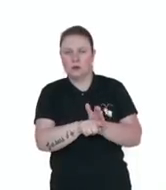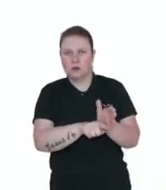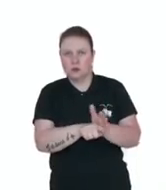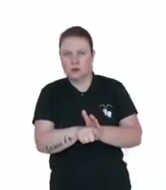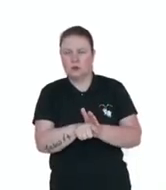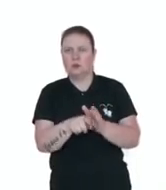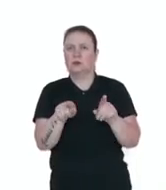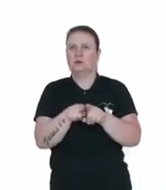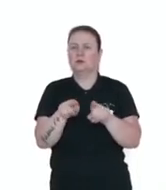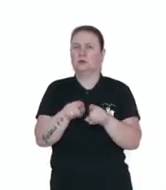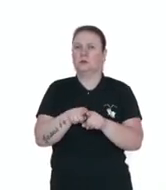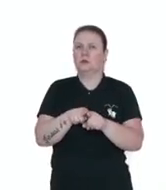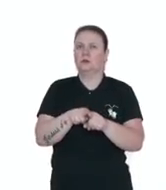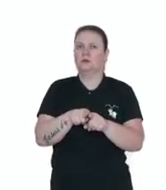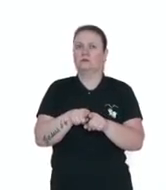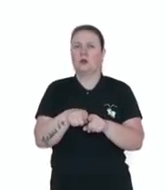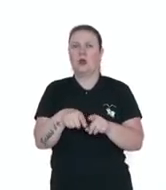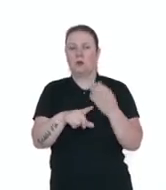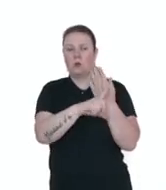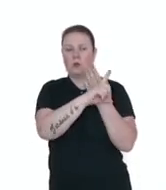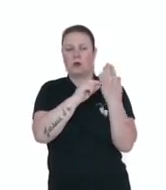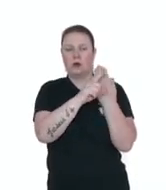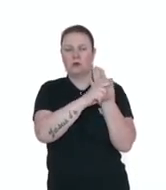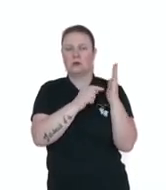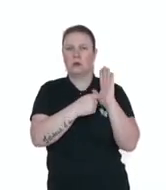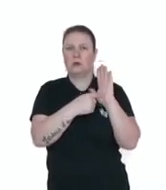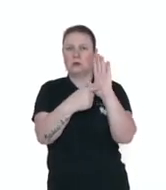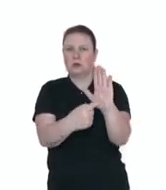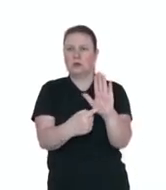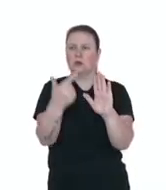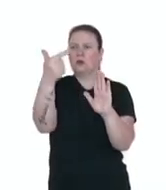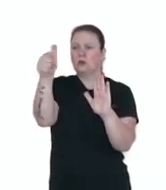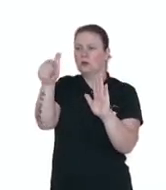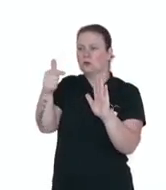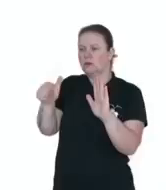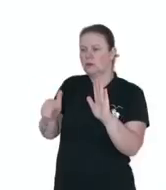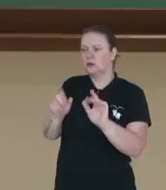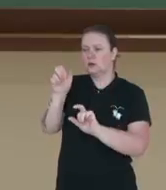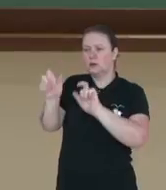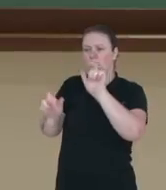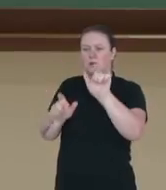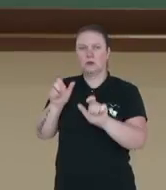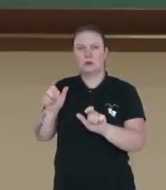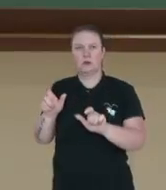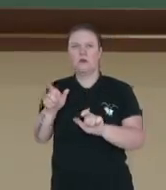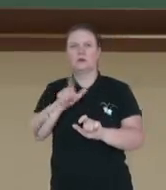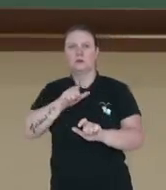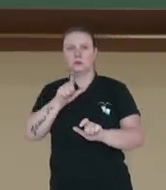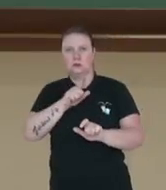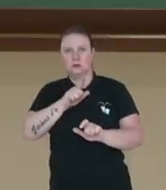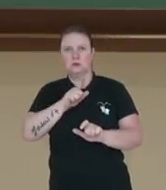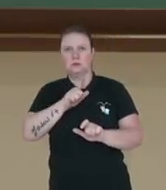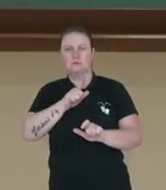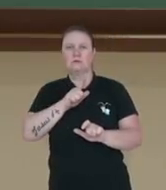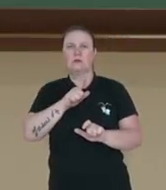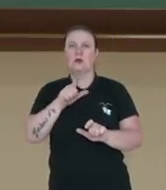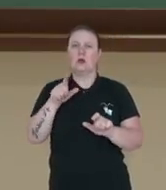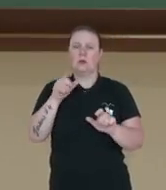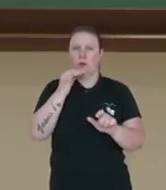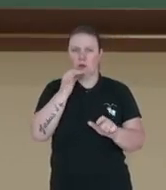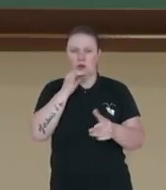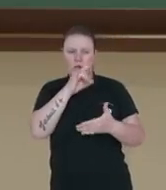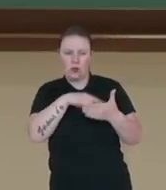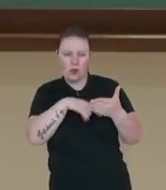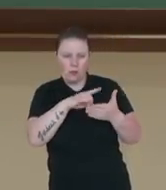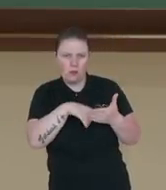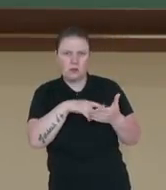reportagens, a voz do autor é apresentada em conjunto com outras. Ou seja, vai ter ali muita coisa sendo tratada como documentos